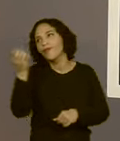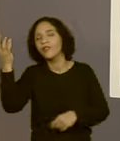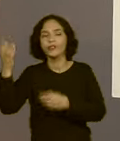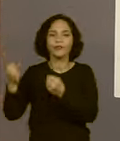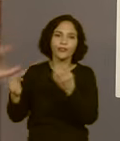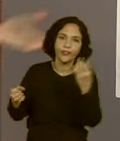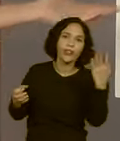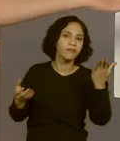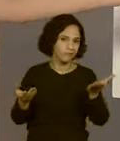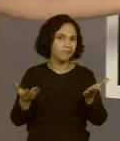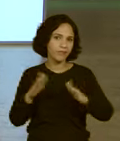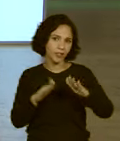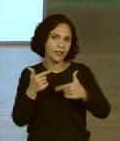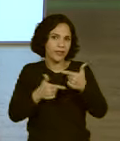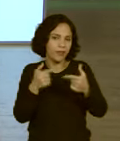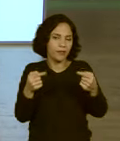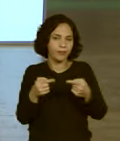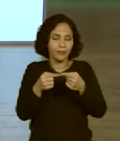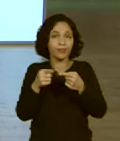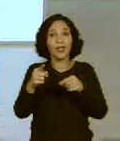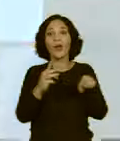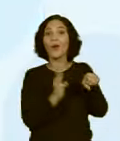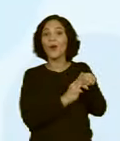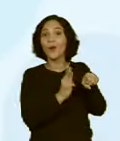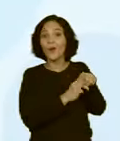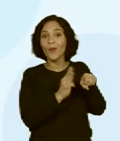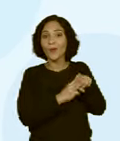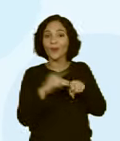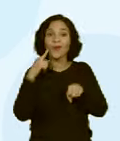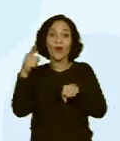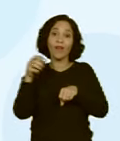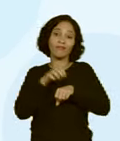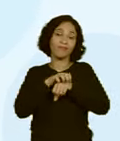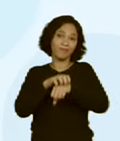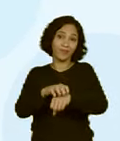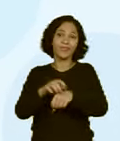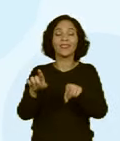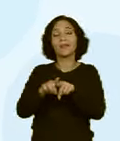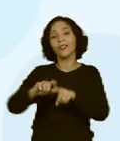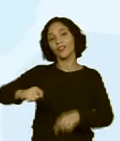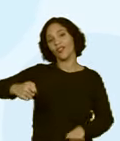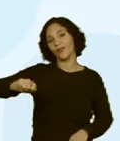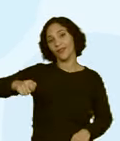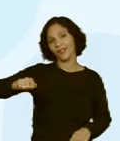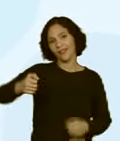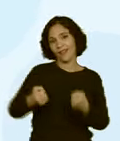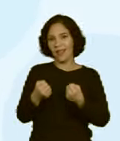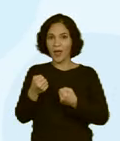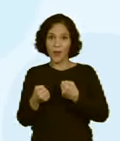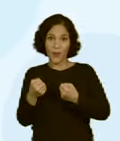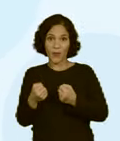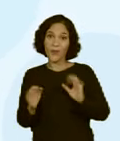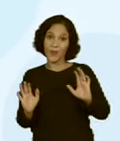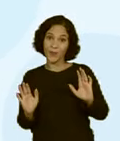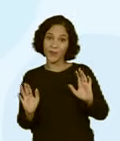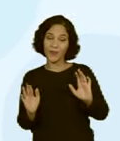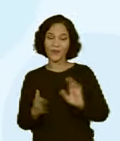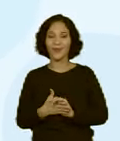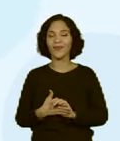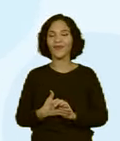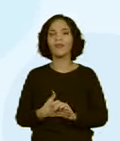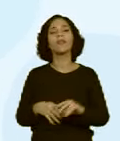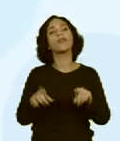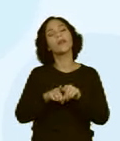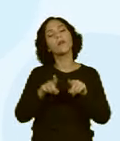viajar para trabalhar. A Kombi aqui representando o veículo e uma chave de um carrão, né? E